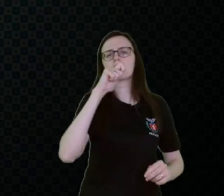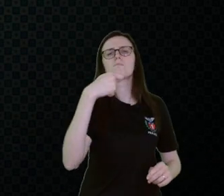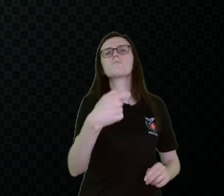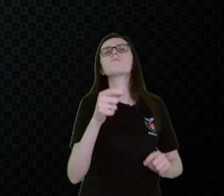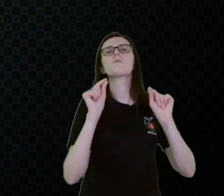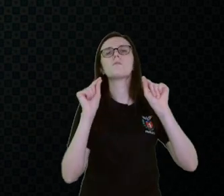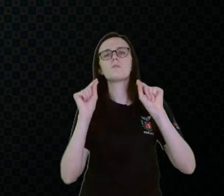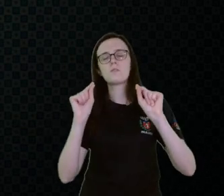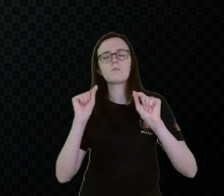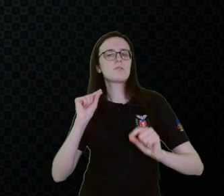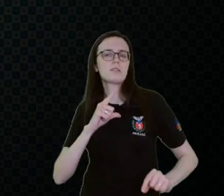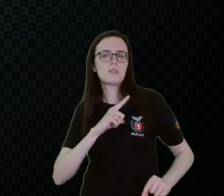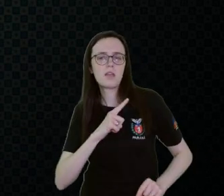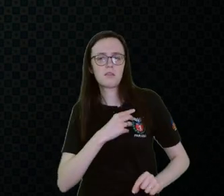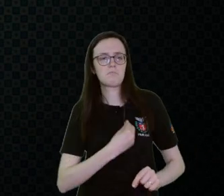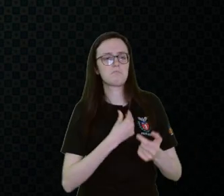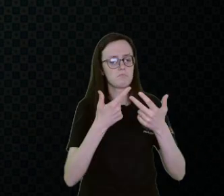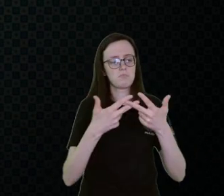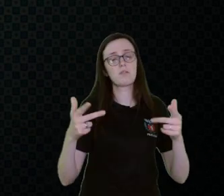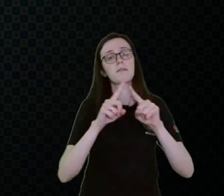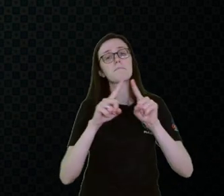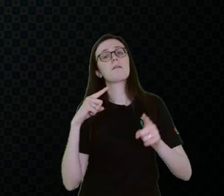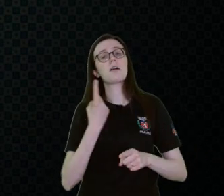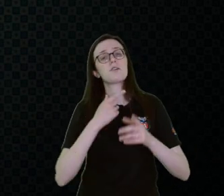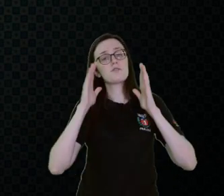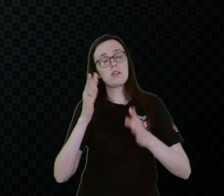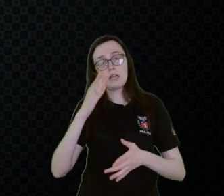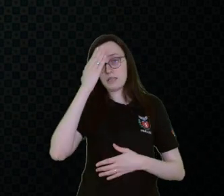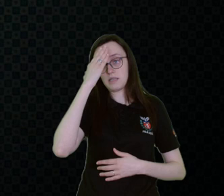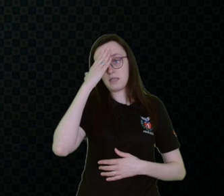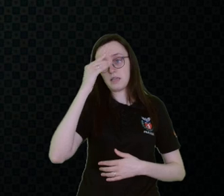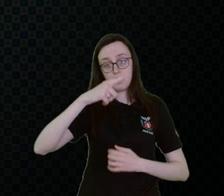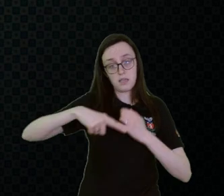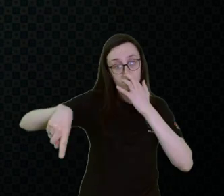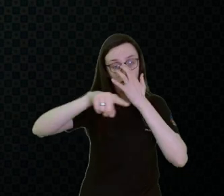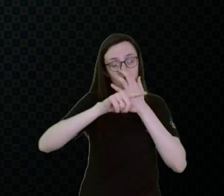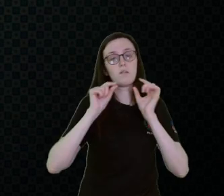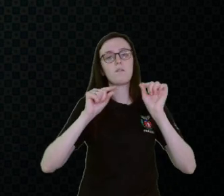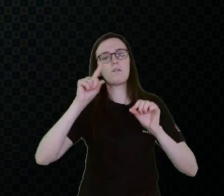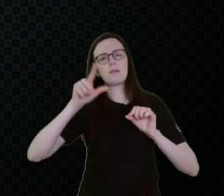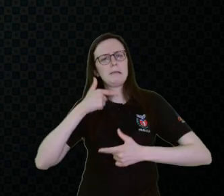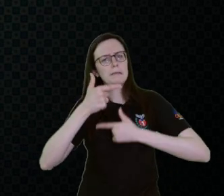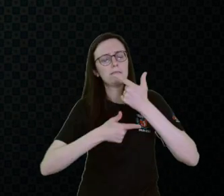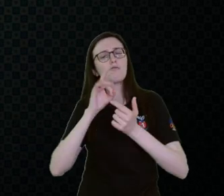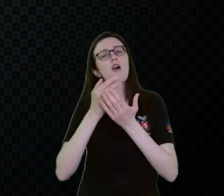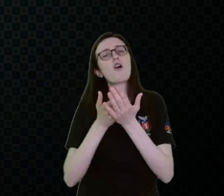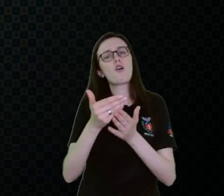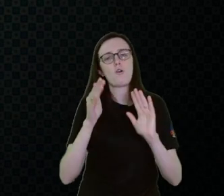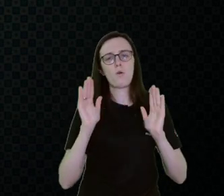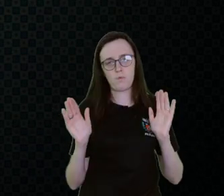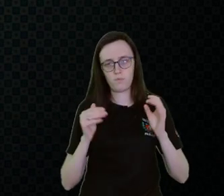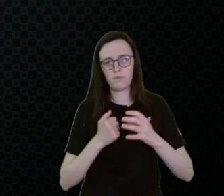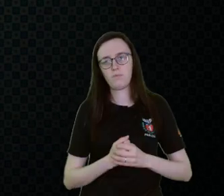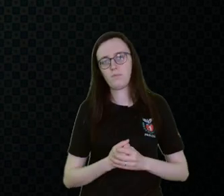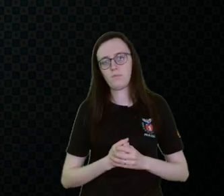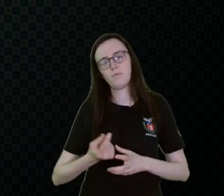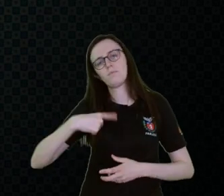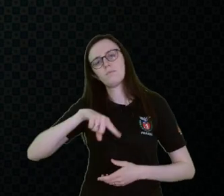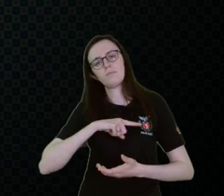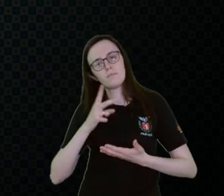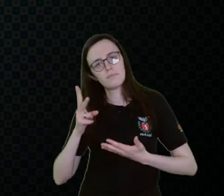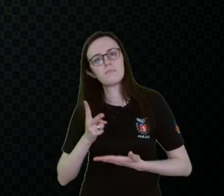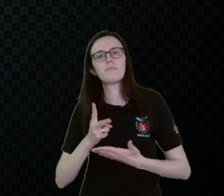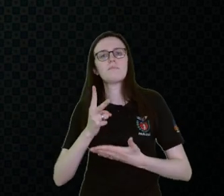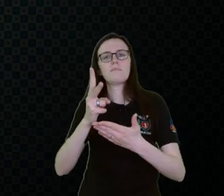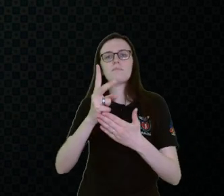o que existe e o que tem. Mas a gente sabe que esses webinários, eles são um trabalho inicial. A gente pretende continuar.